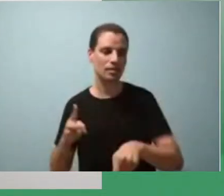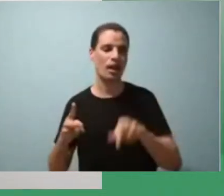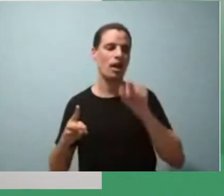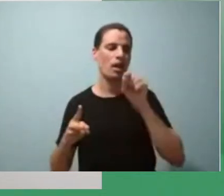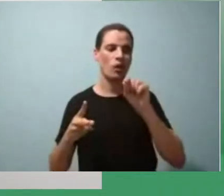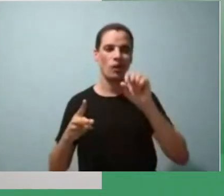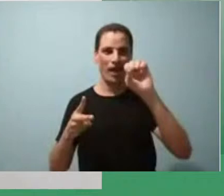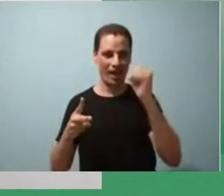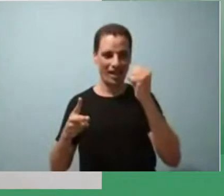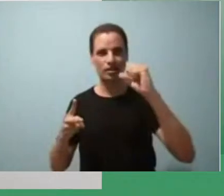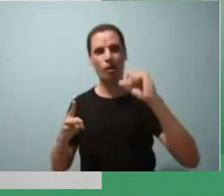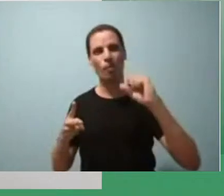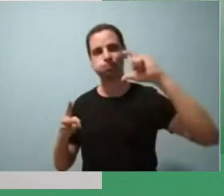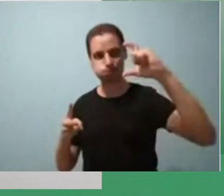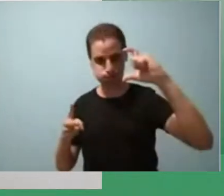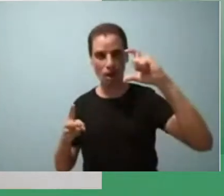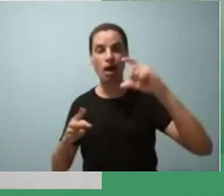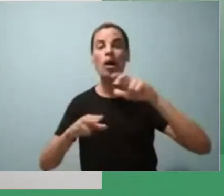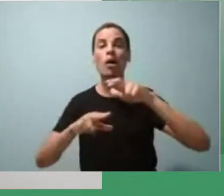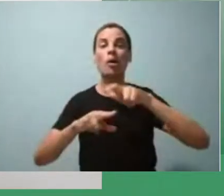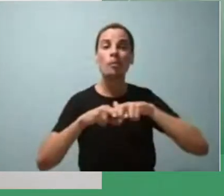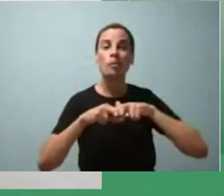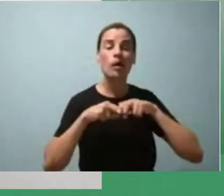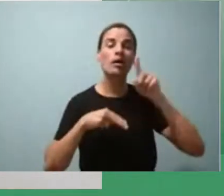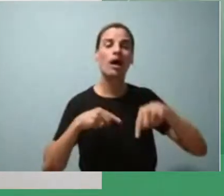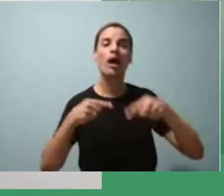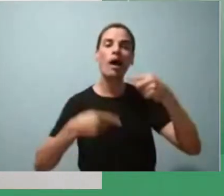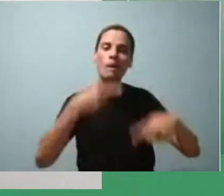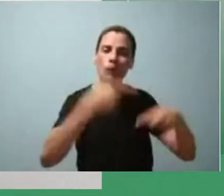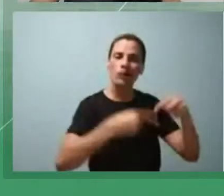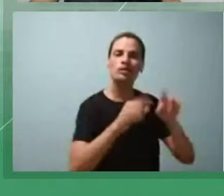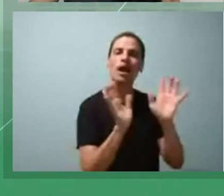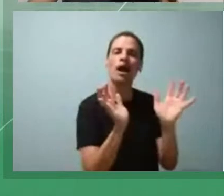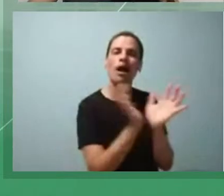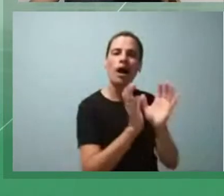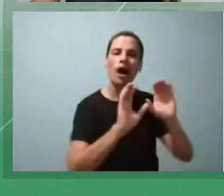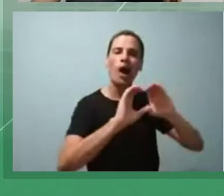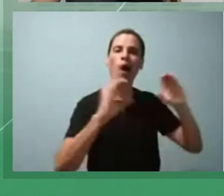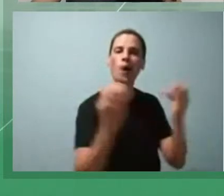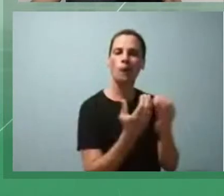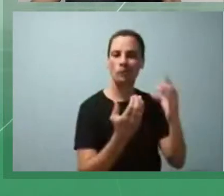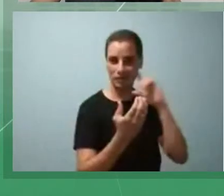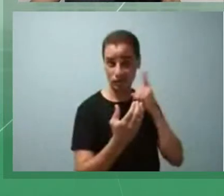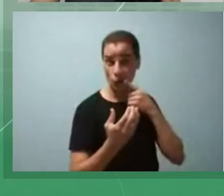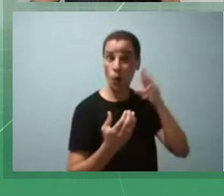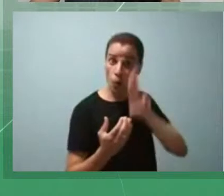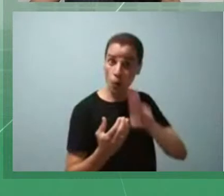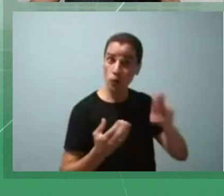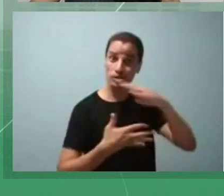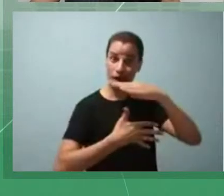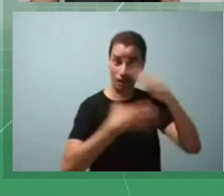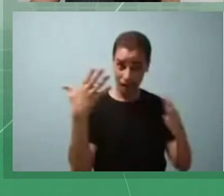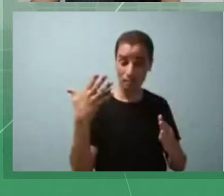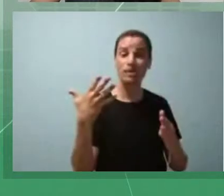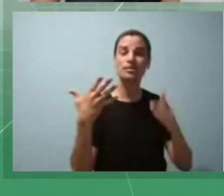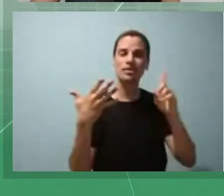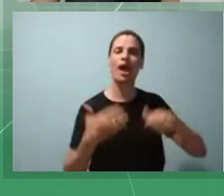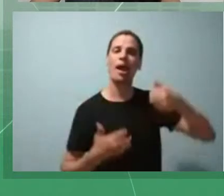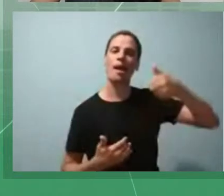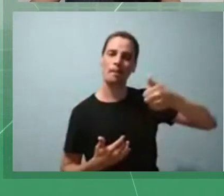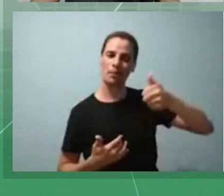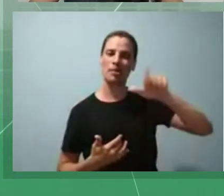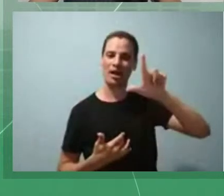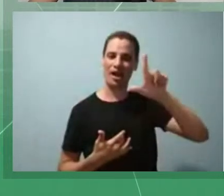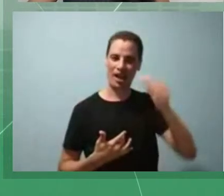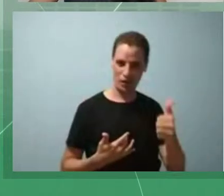referência cultural e política à comunidade surda, né? Que usa a língua de sinais como primeira língua e o português